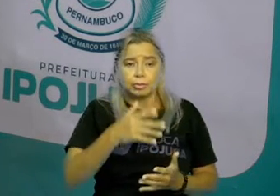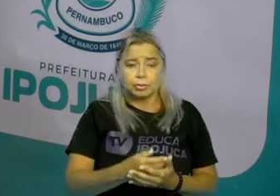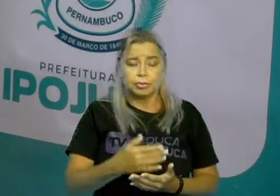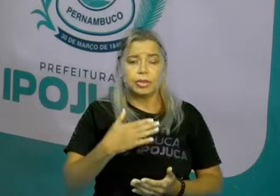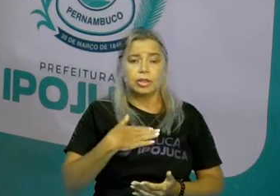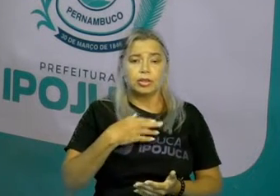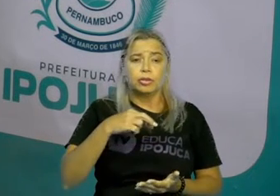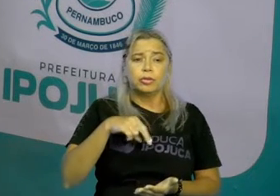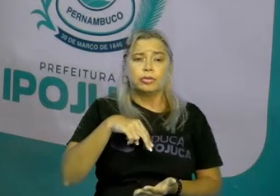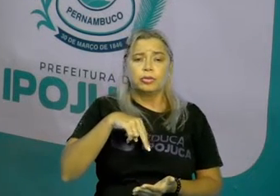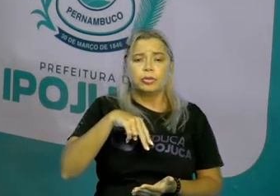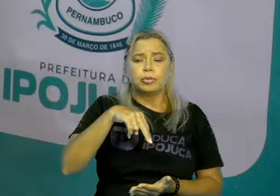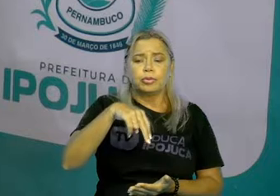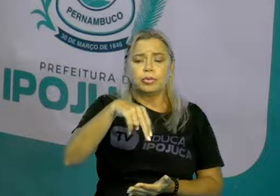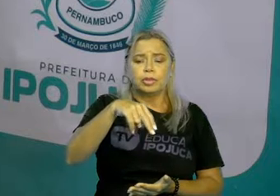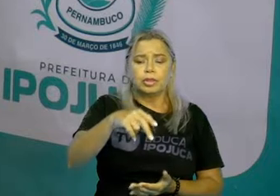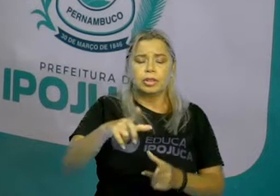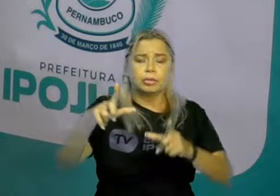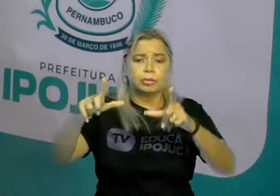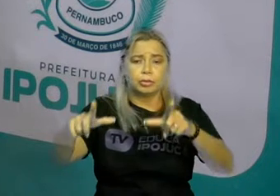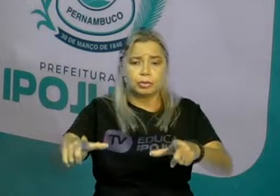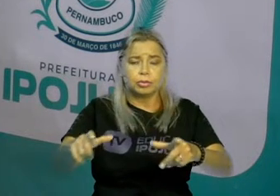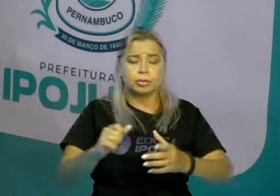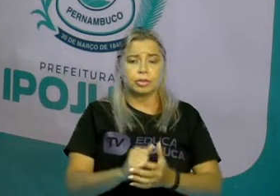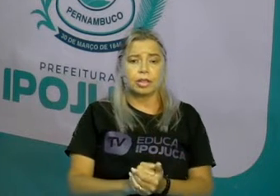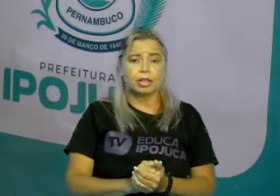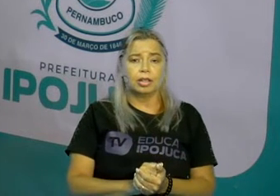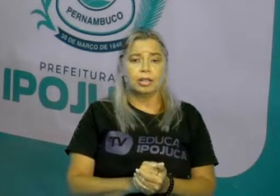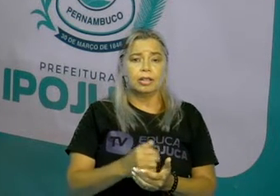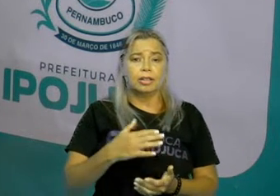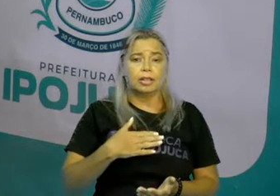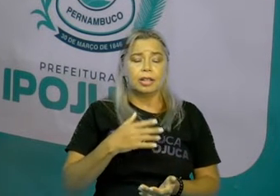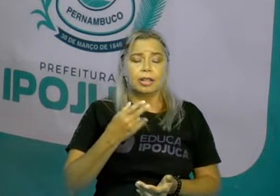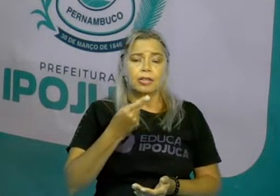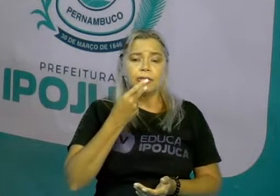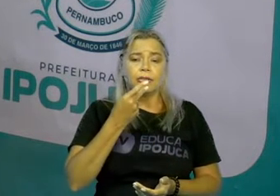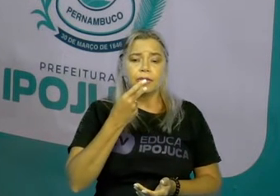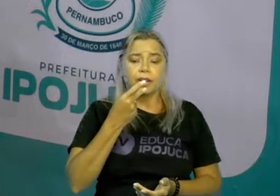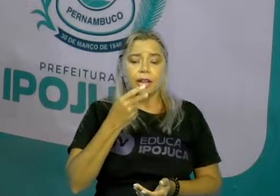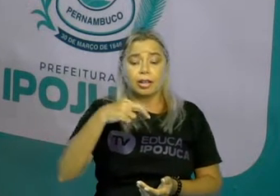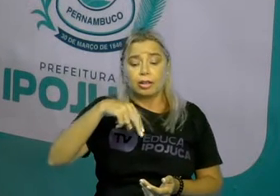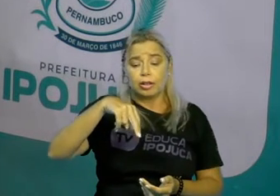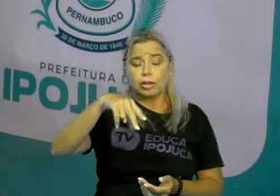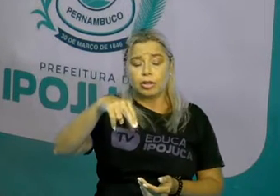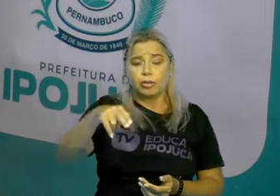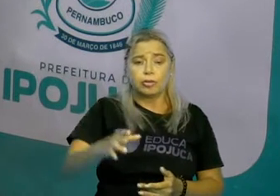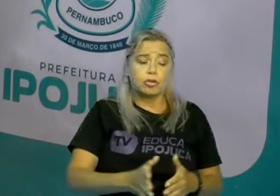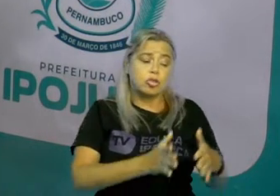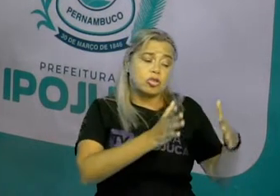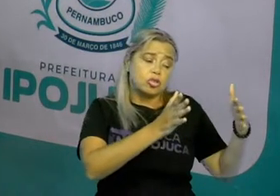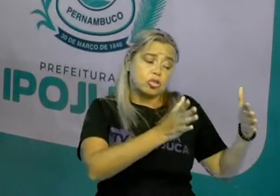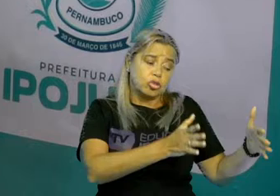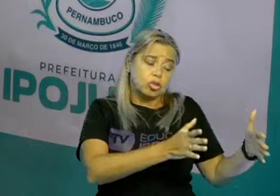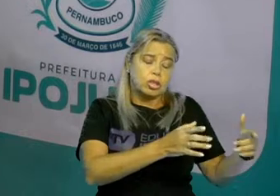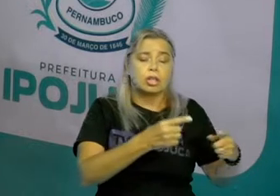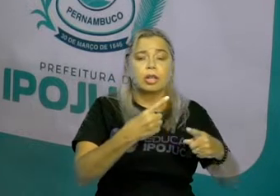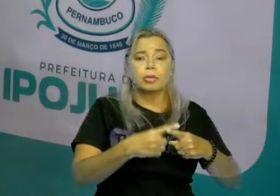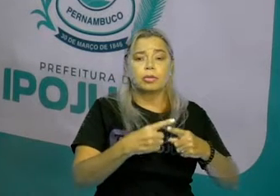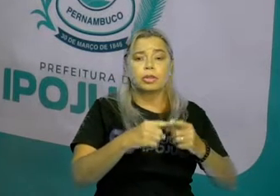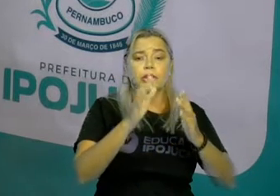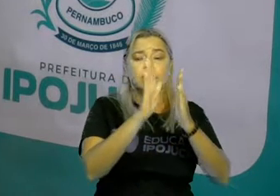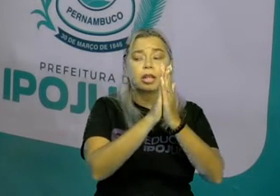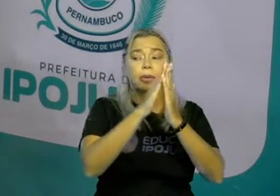para algum lugar, eu vou dizer, eu vou pela esquerda, porque tem a porta de saída,